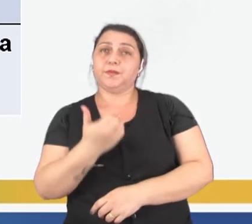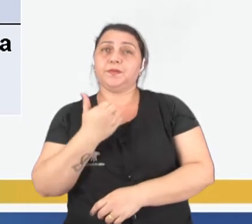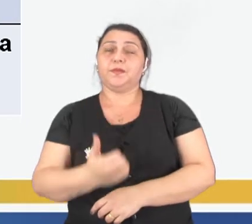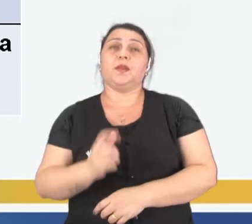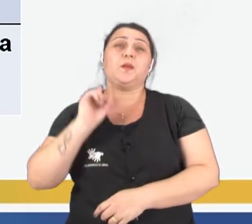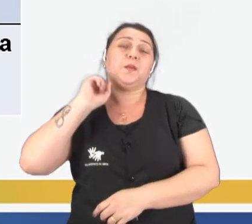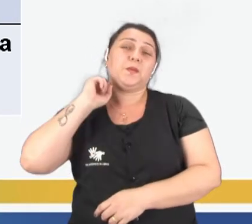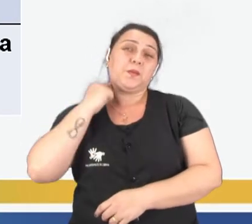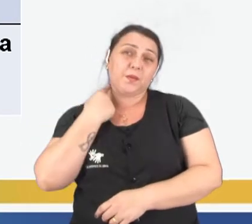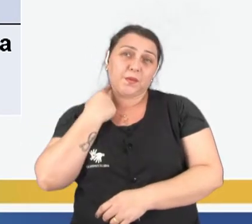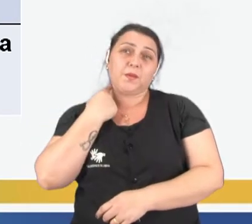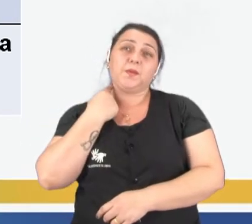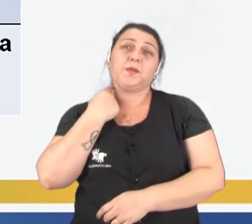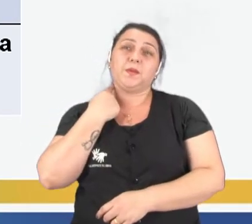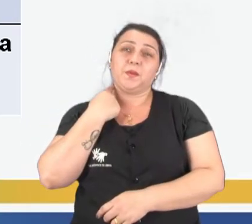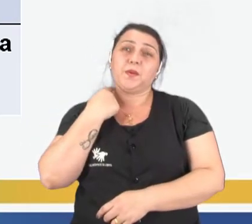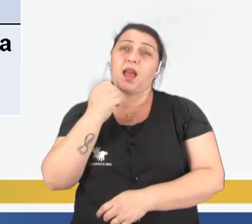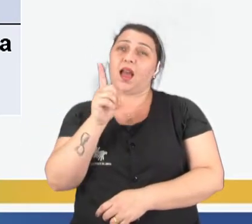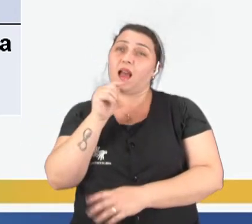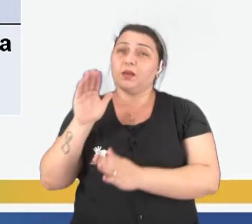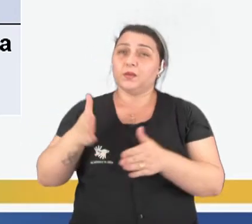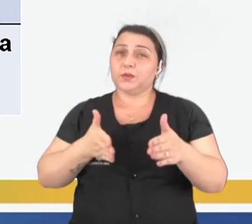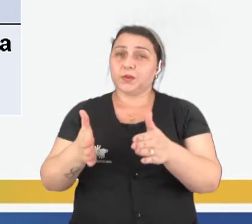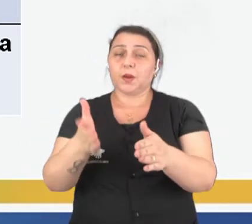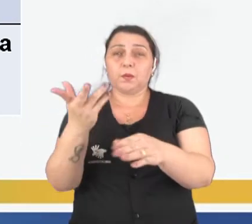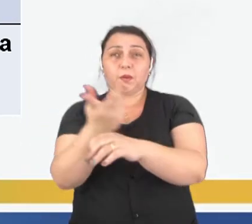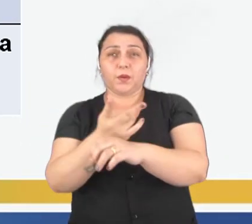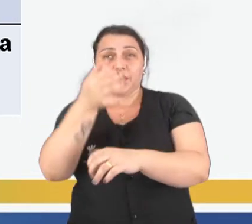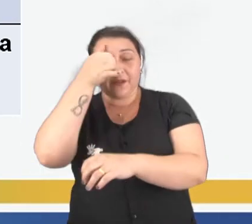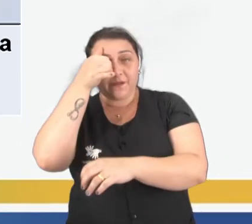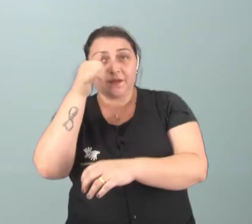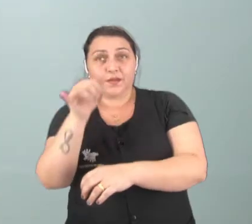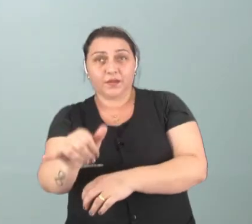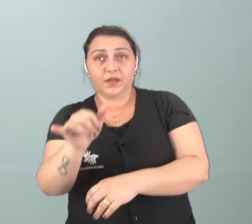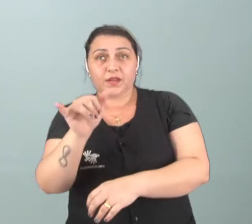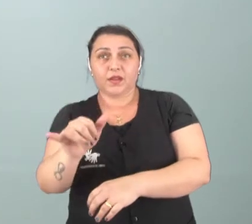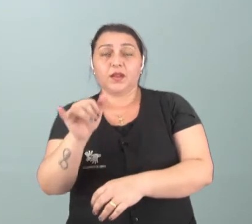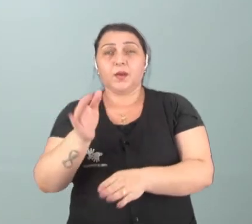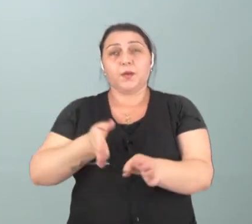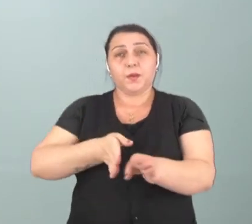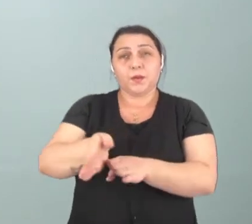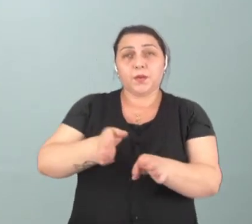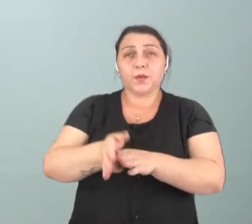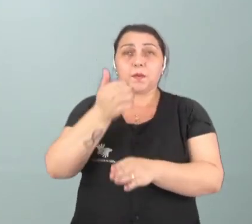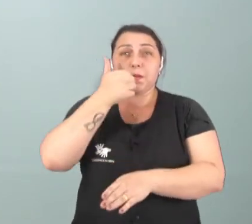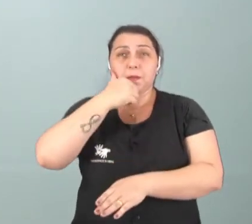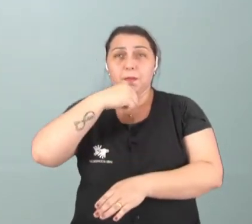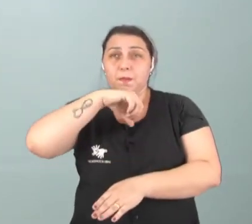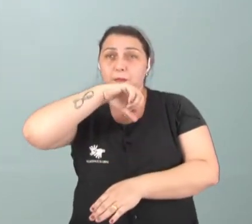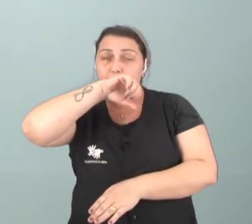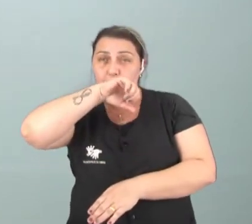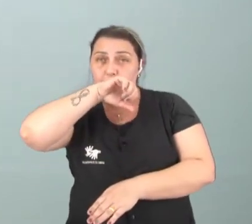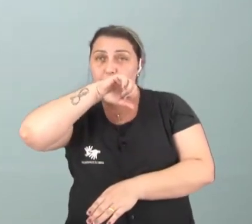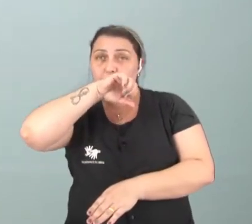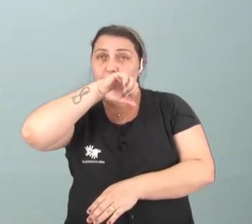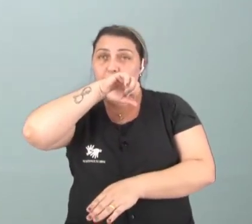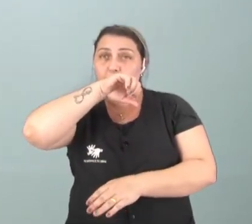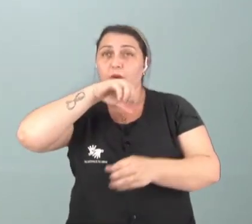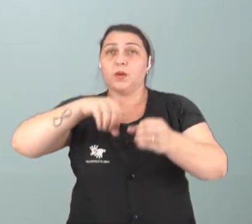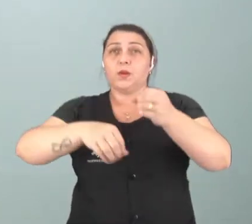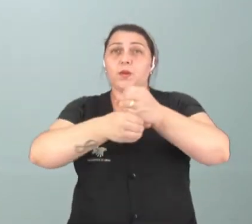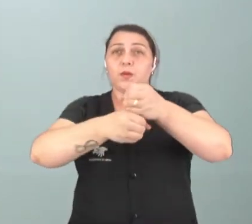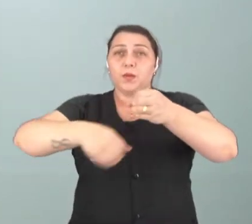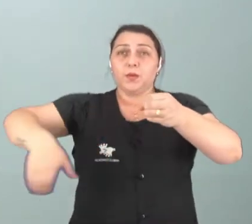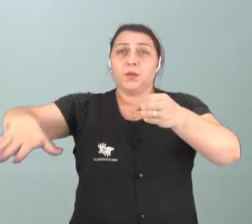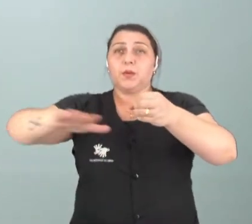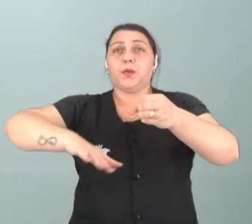Não polua nenhum tipo de custo de água, ou se você procurar evitar ou dar um conselho para seu pai, não colocar esgoto, por exemplo,